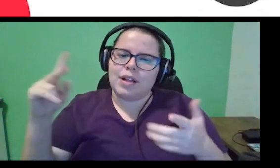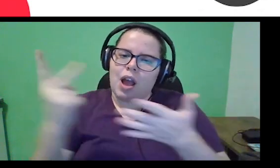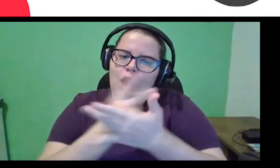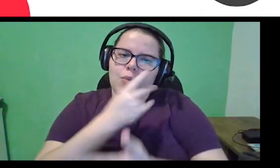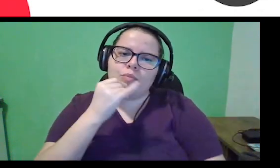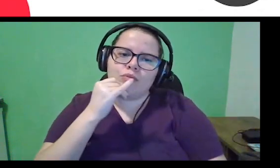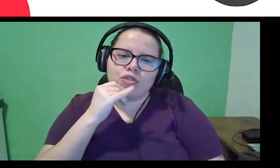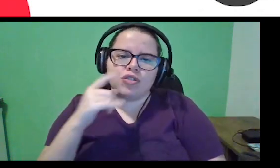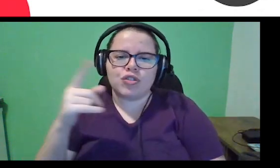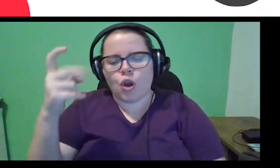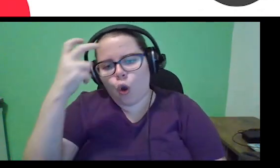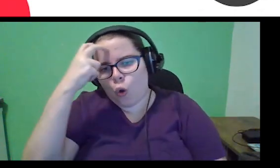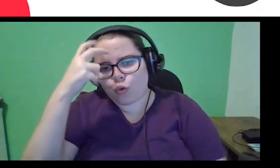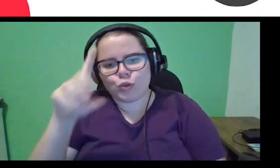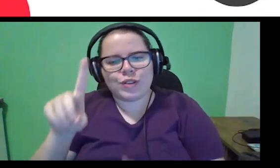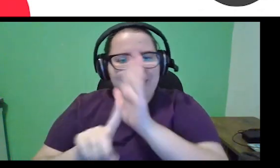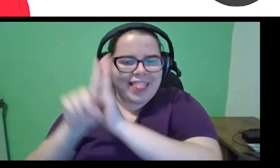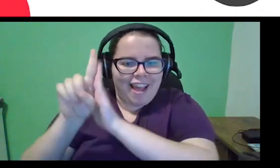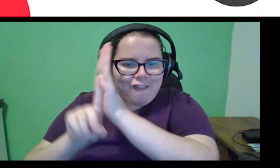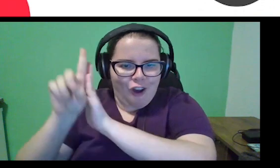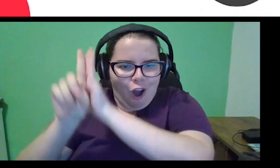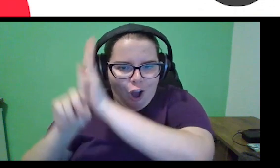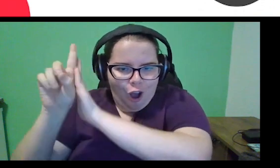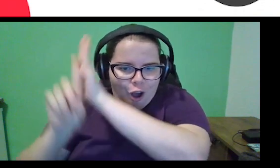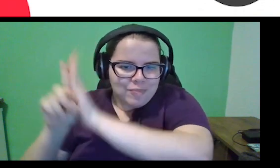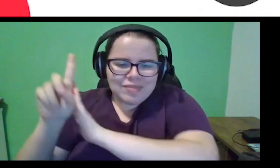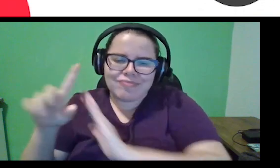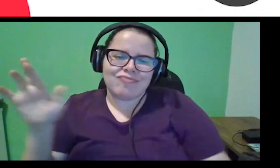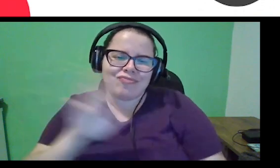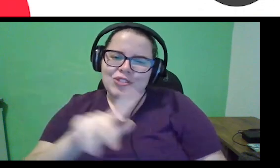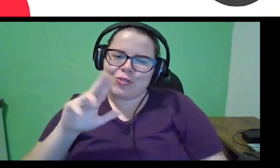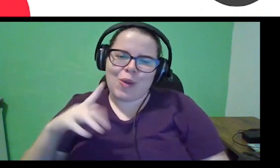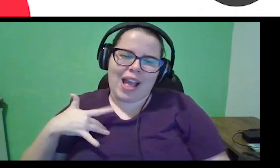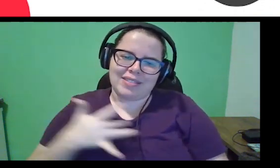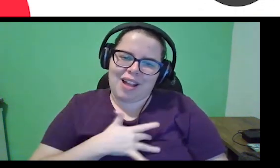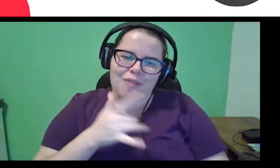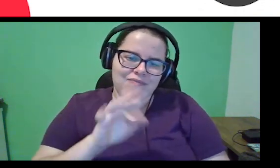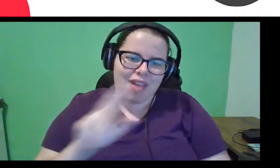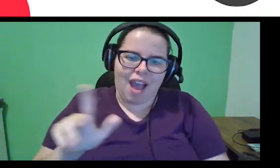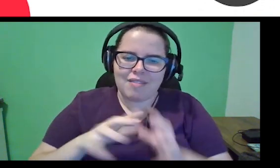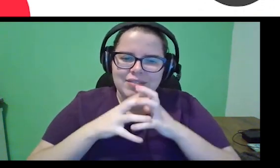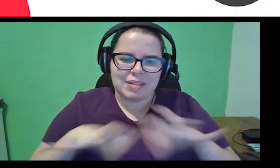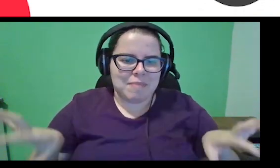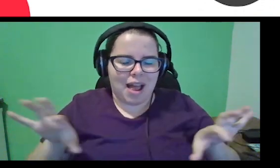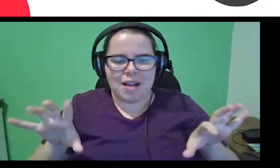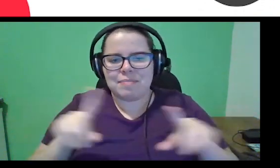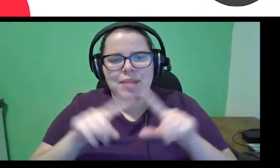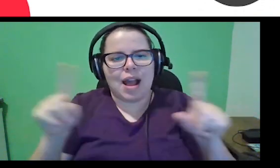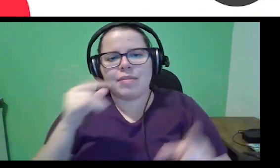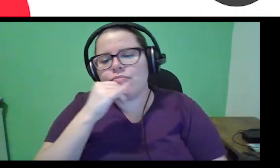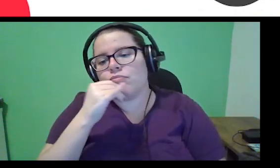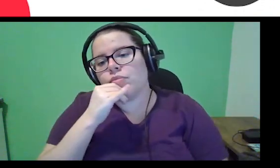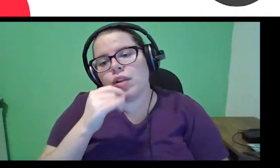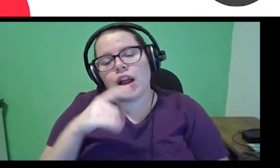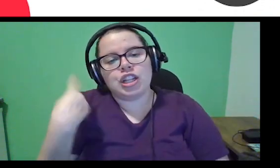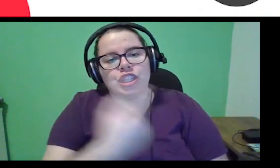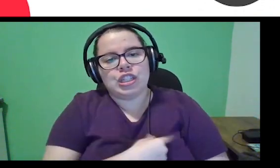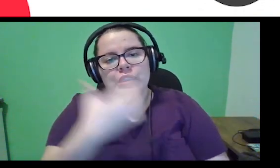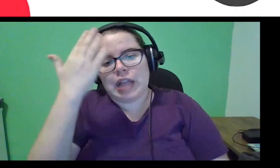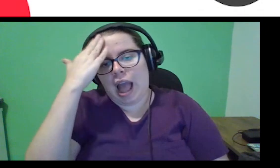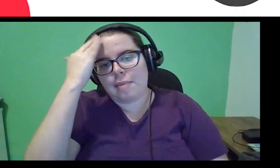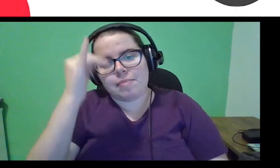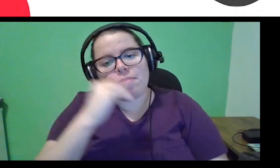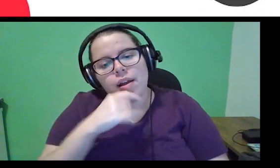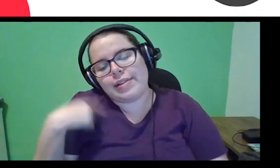quando eu falo em cultura DevOps, né, essa separação também não é tão saudável, mas, como eu falei para vocês, tem coisas que a gente